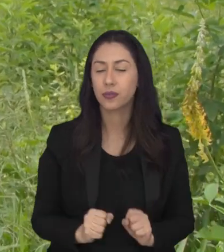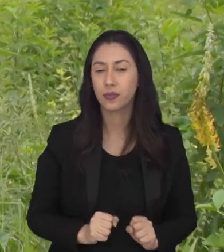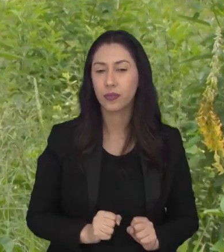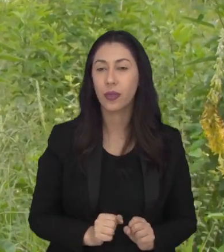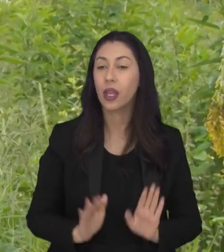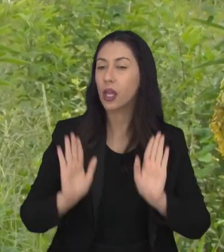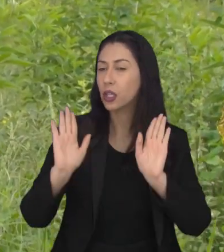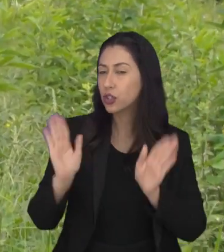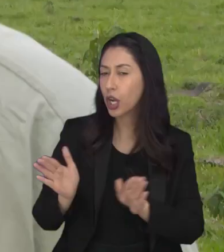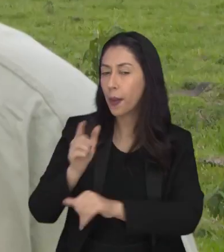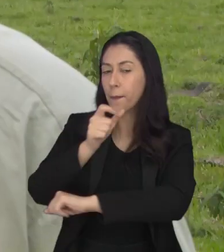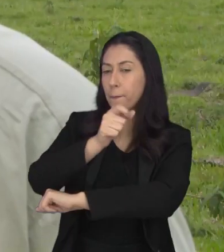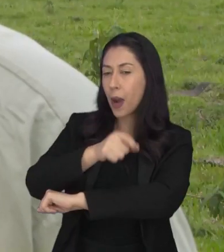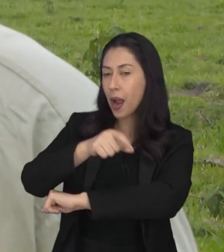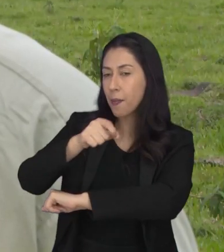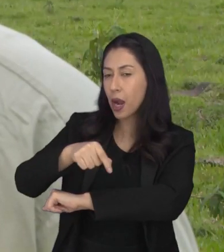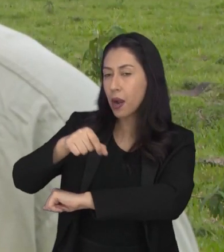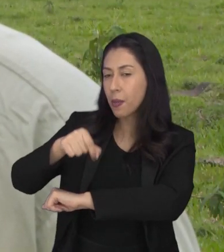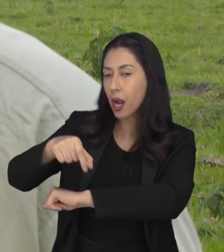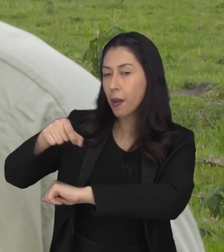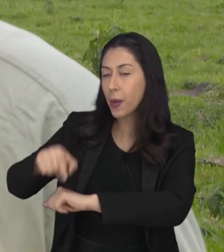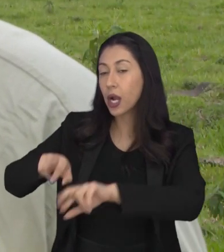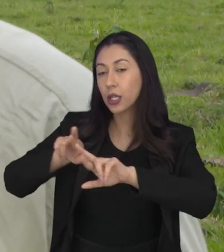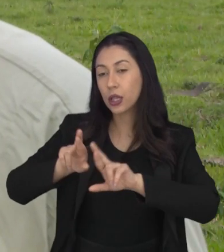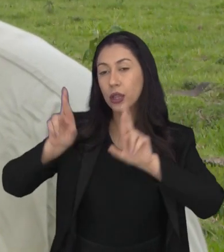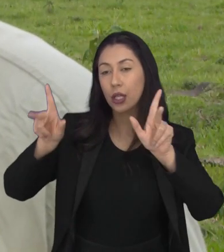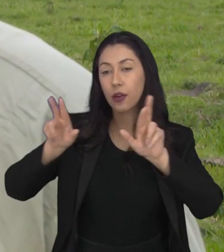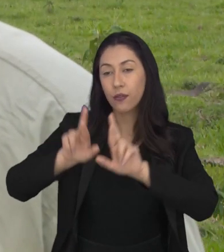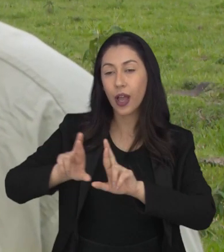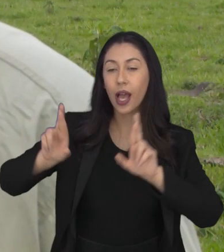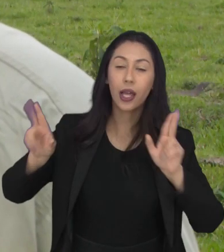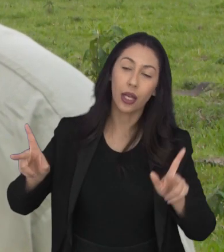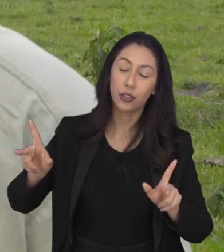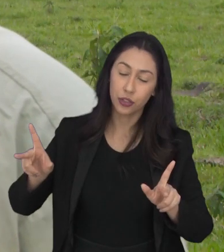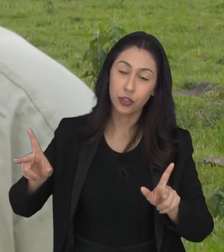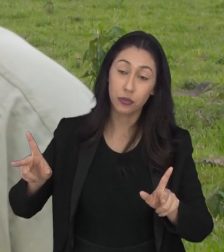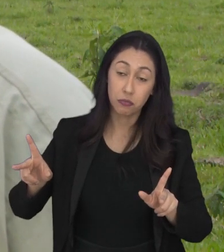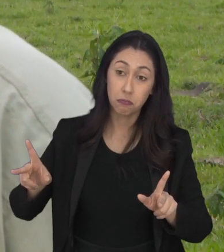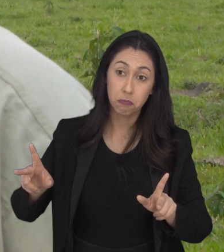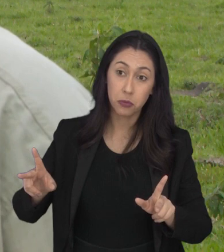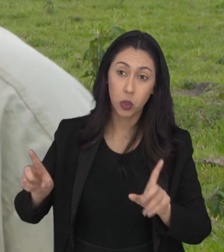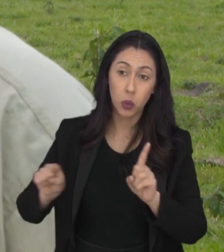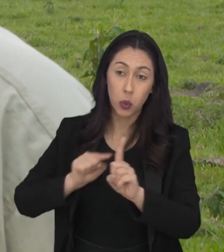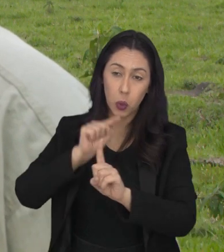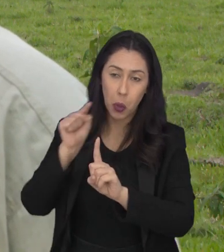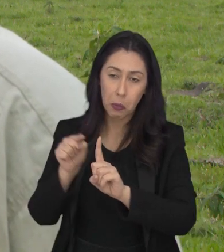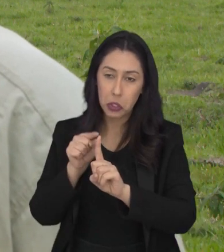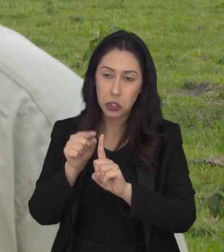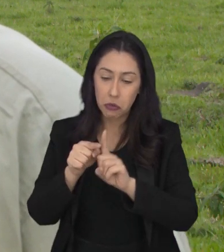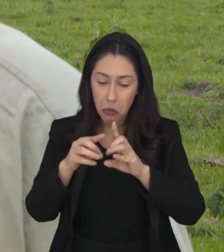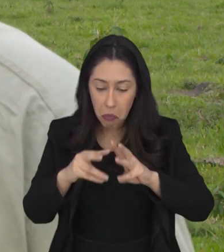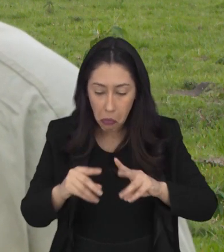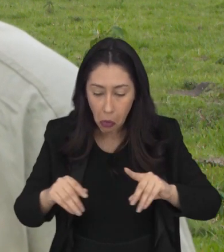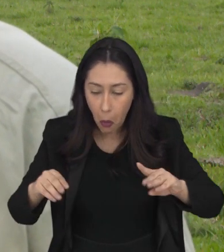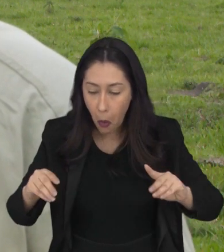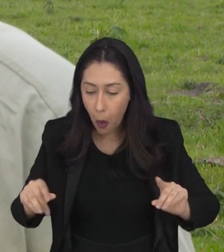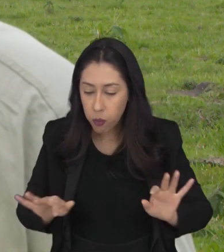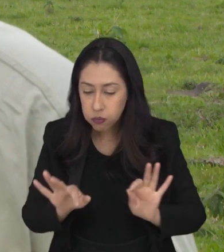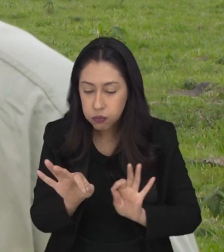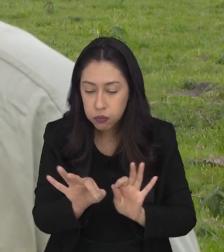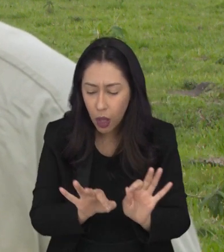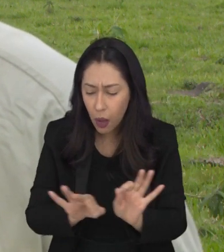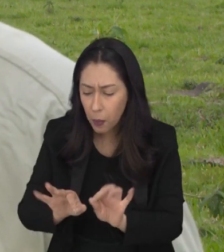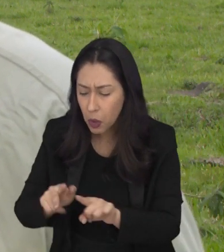chamada adubação verde. Está sendo feito um plantio diferenciado aqui dentro dos plantios que são feitos pensando